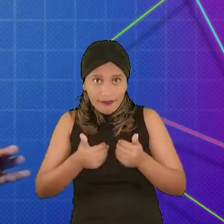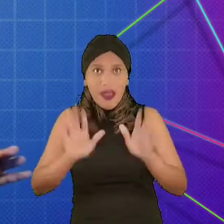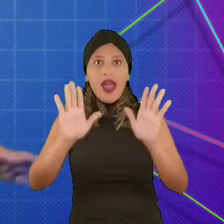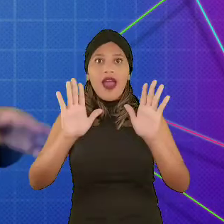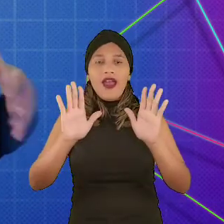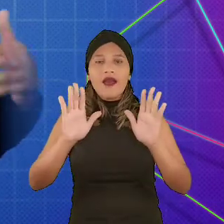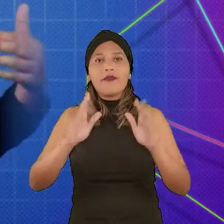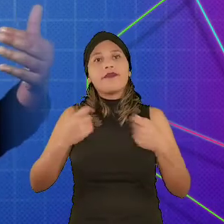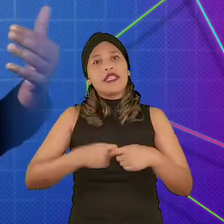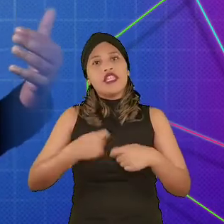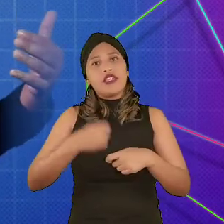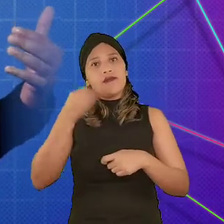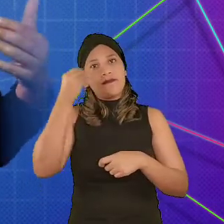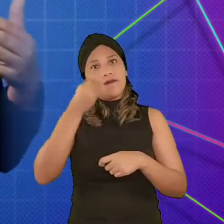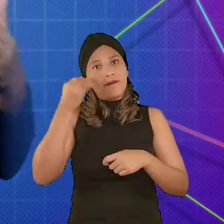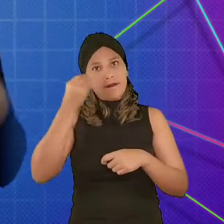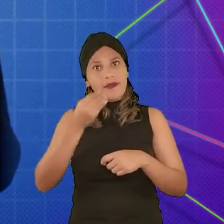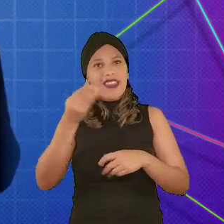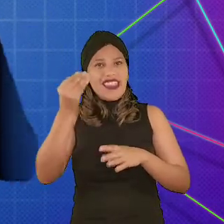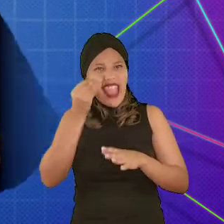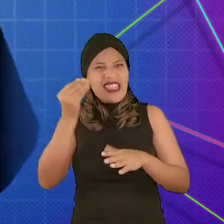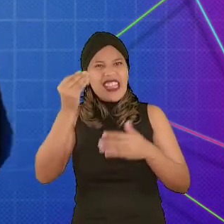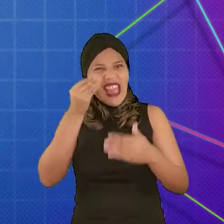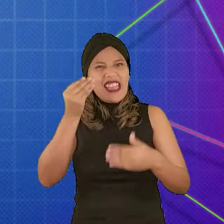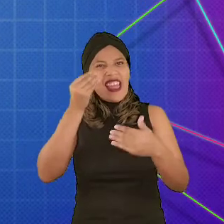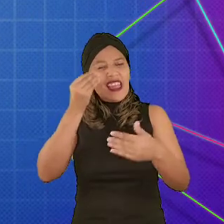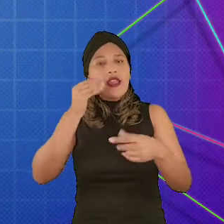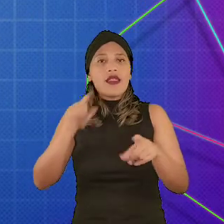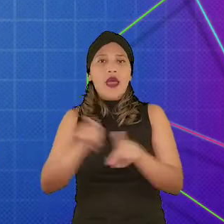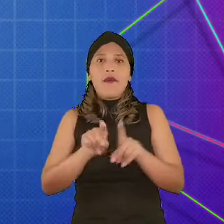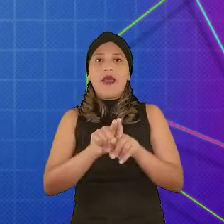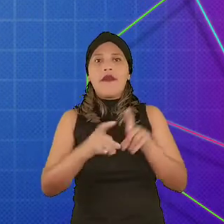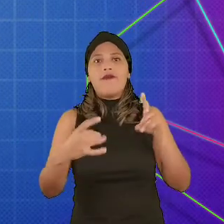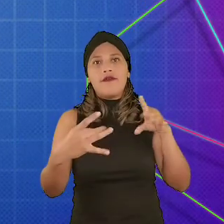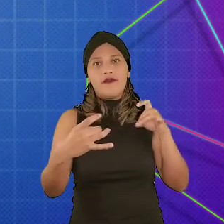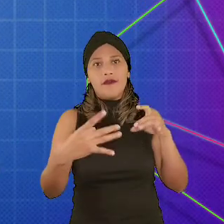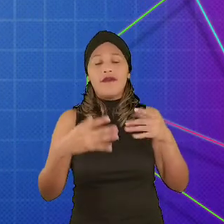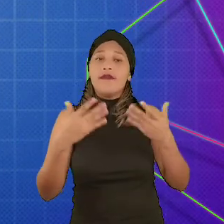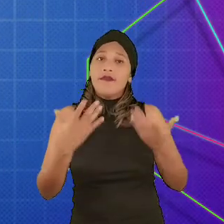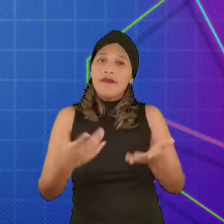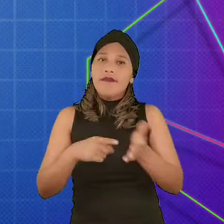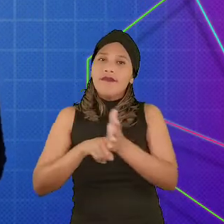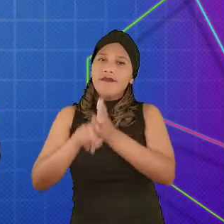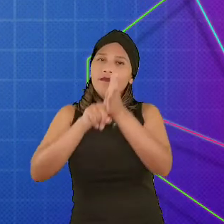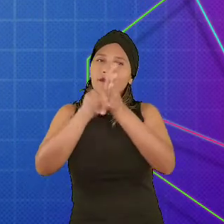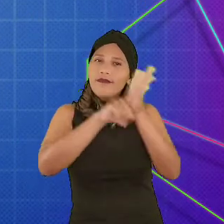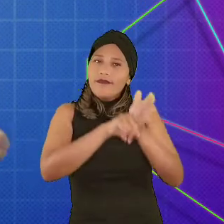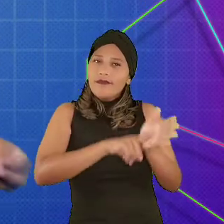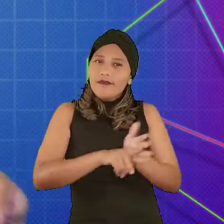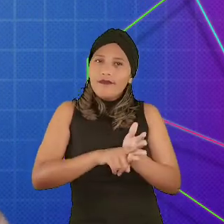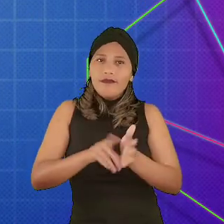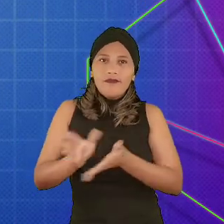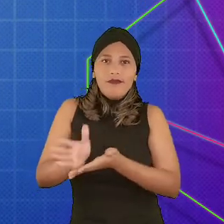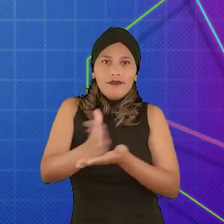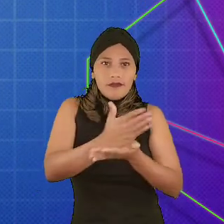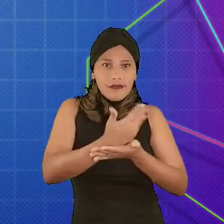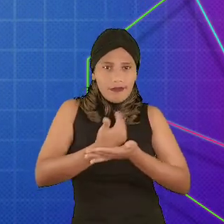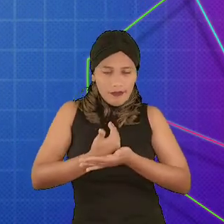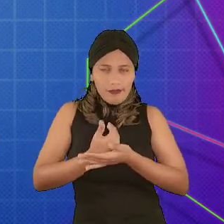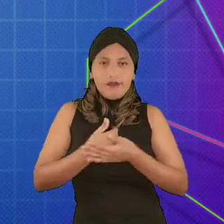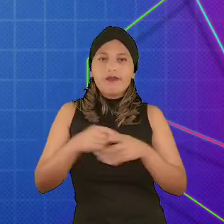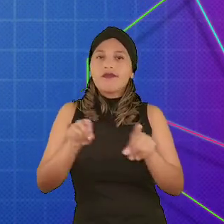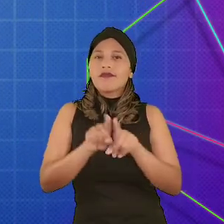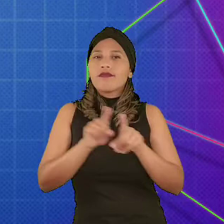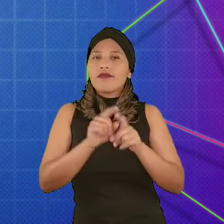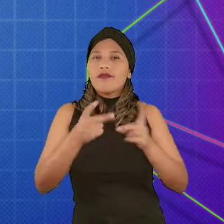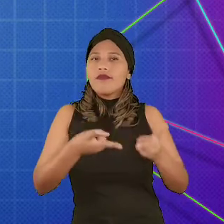experiências para que as pessoas possam testar o jogo e darem seus feedbacks. Com essas pesquisas, são coletados dados e